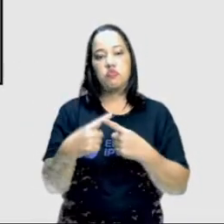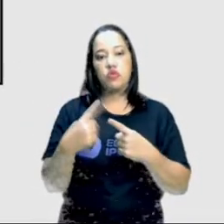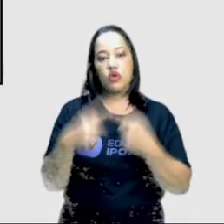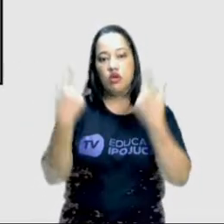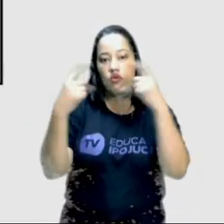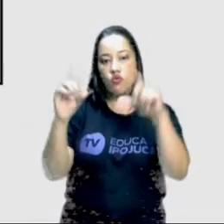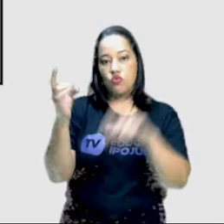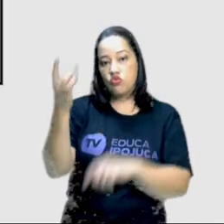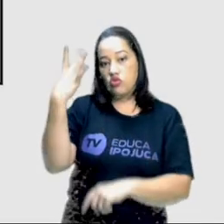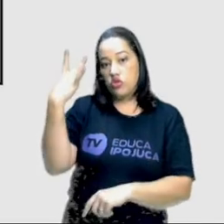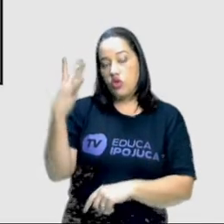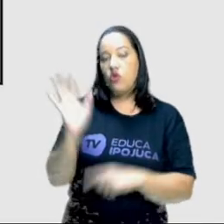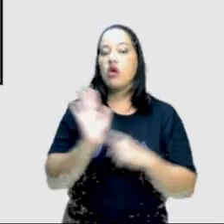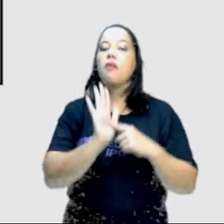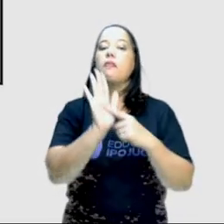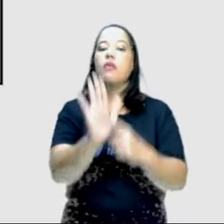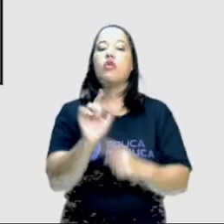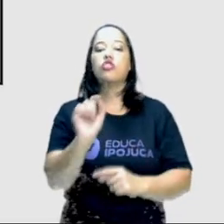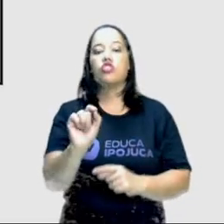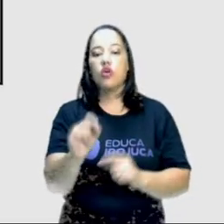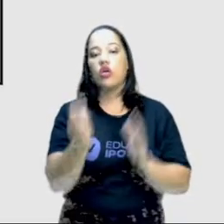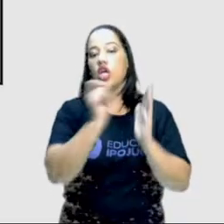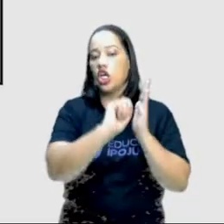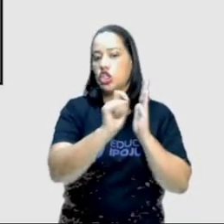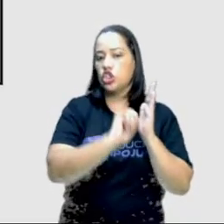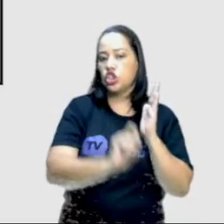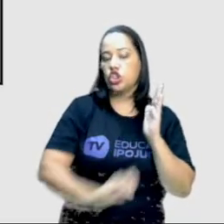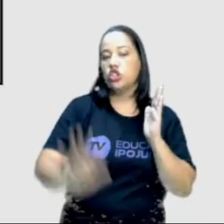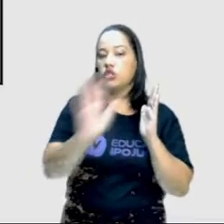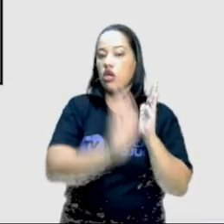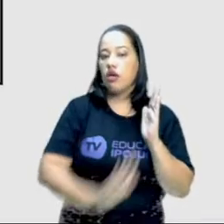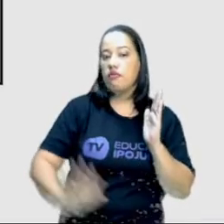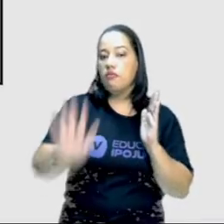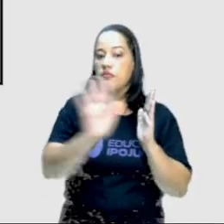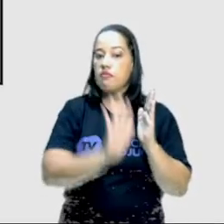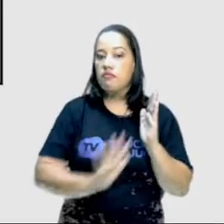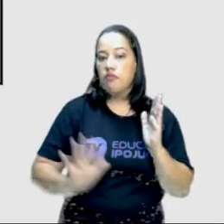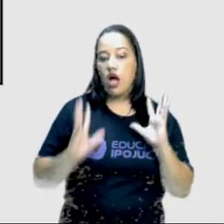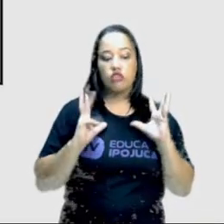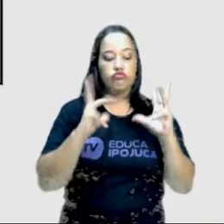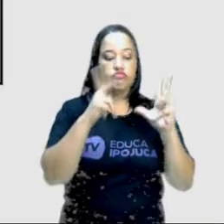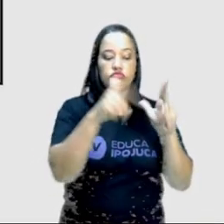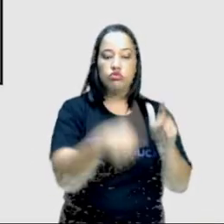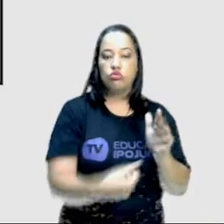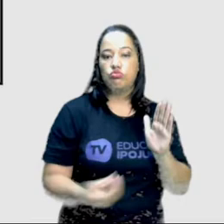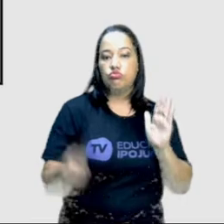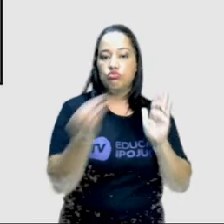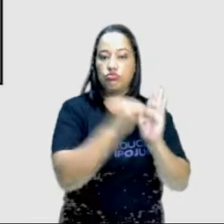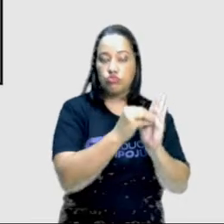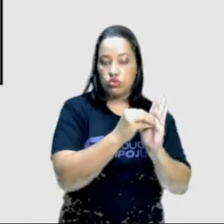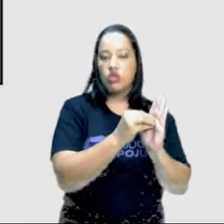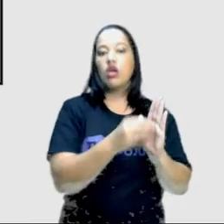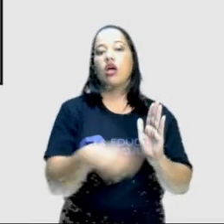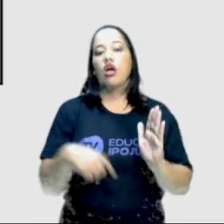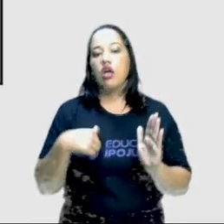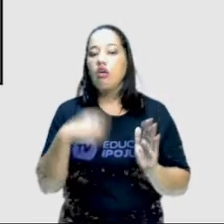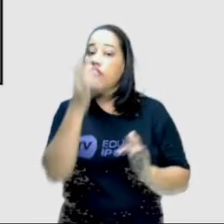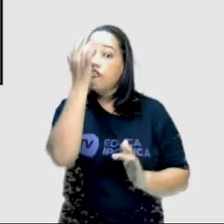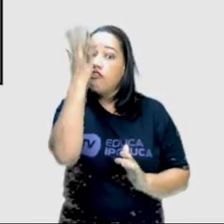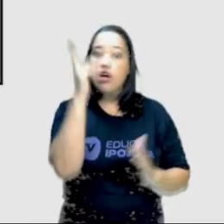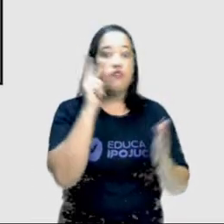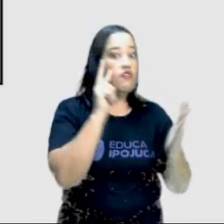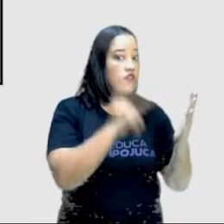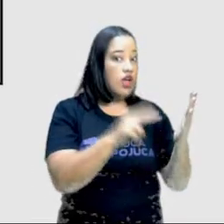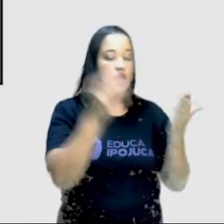trazer tanto as informações escritas como a imagem, trazendo essas informações para que a gente tenha mais facilidade de